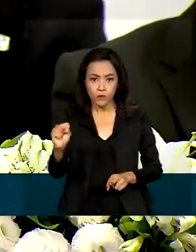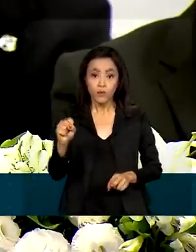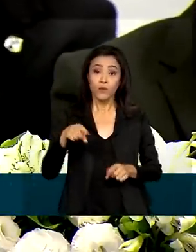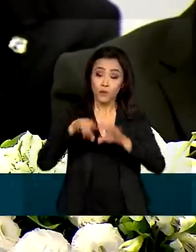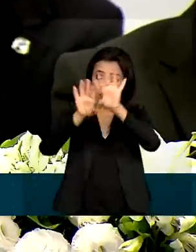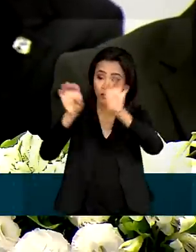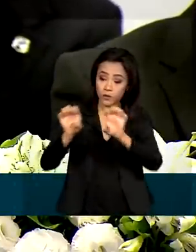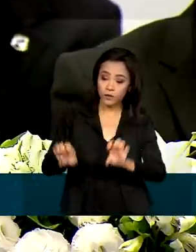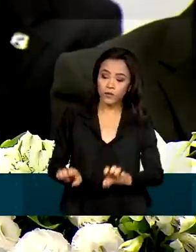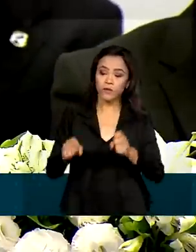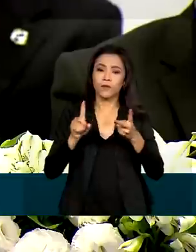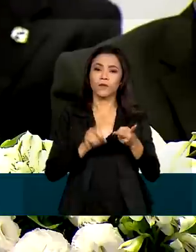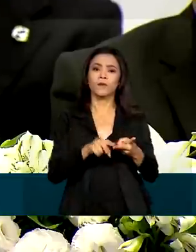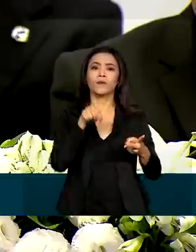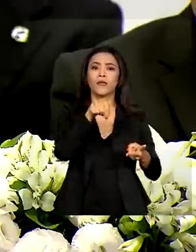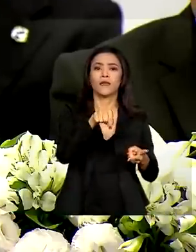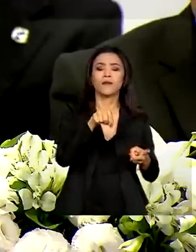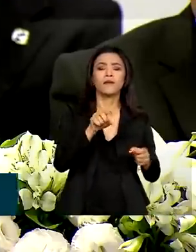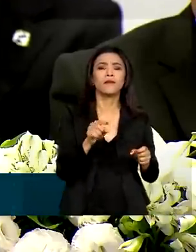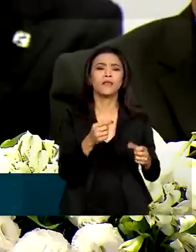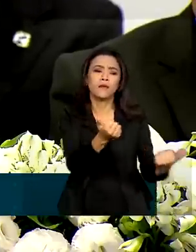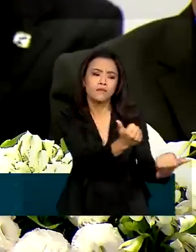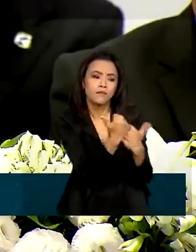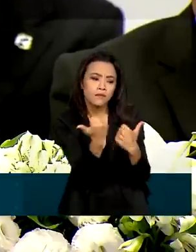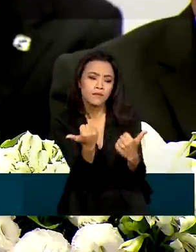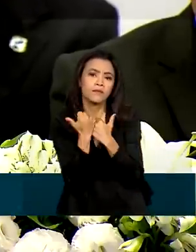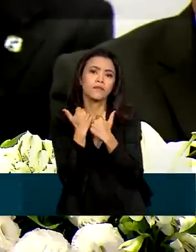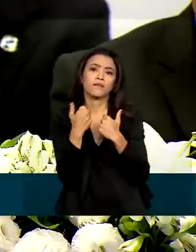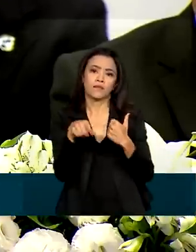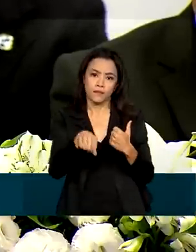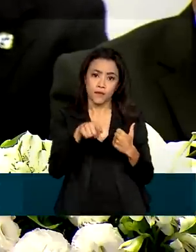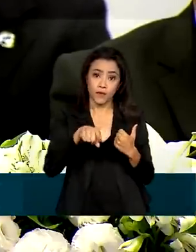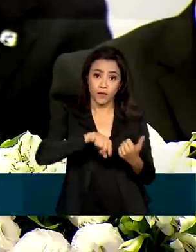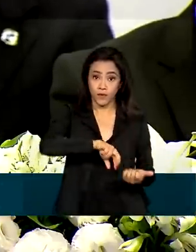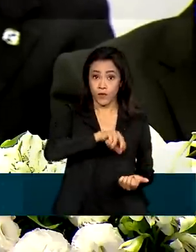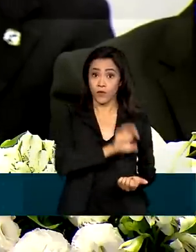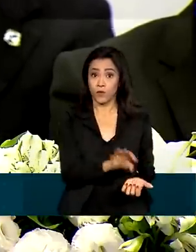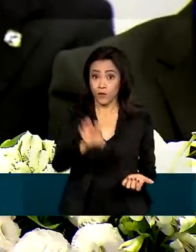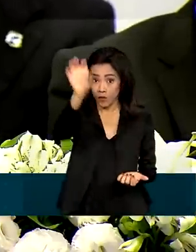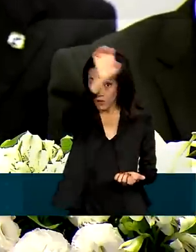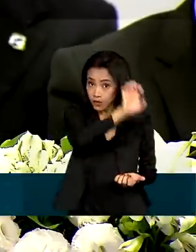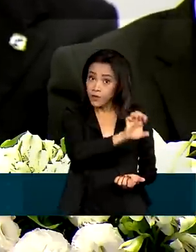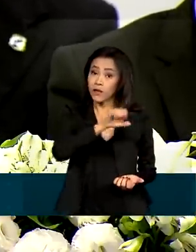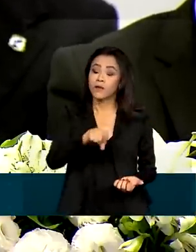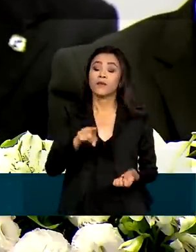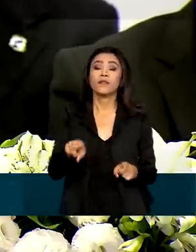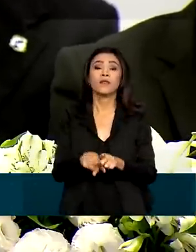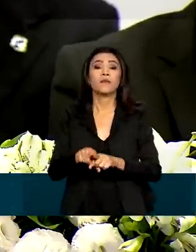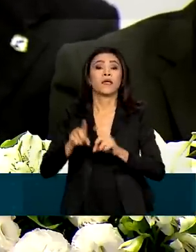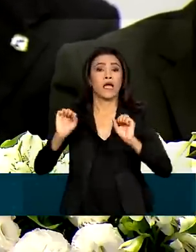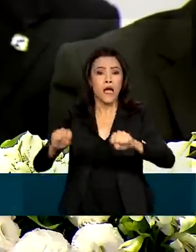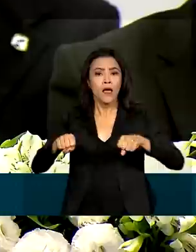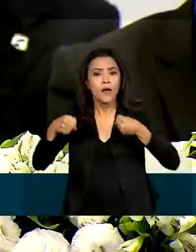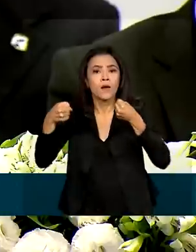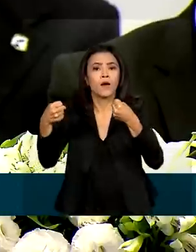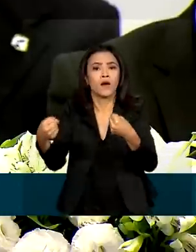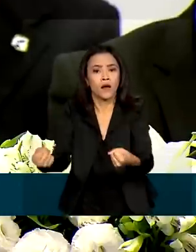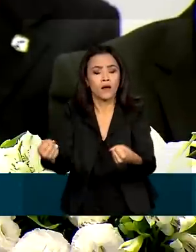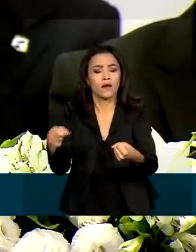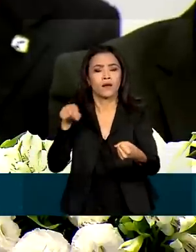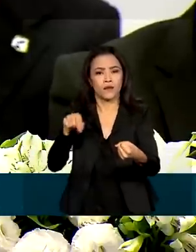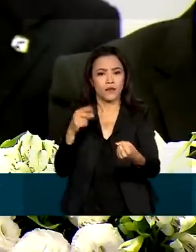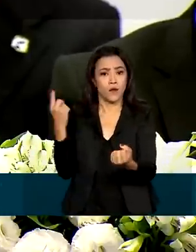e integralidade e cooperação interfederativa com a recuperação do papel do